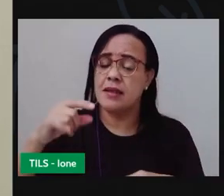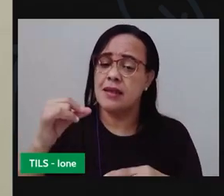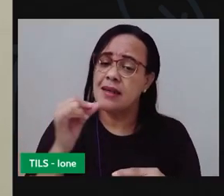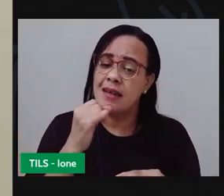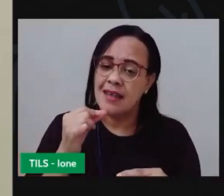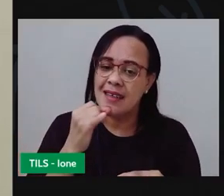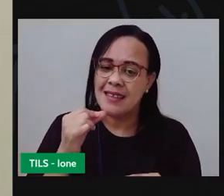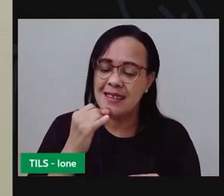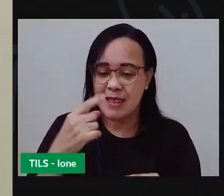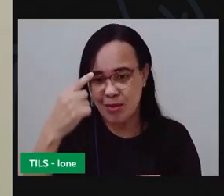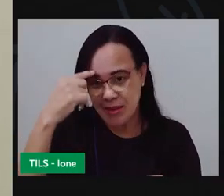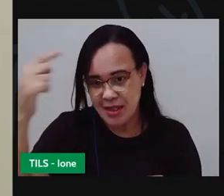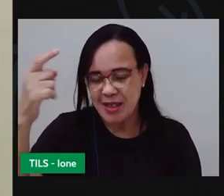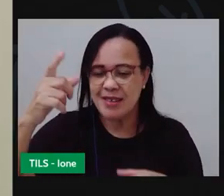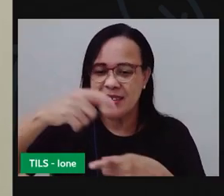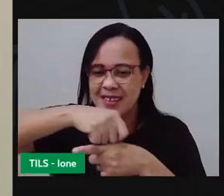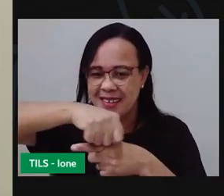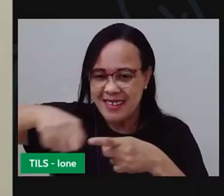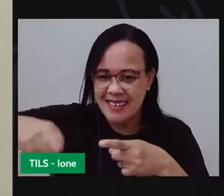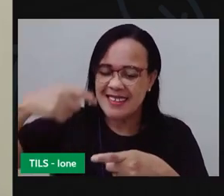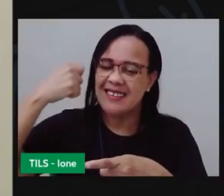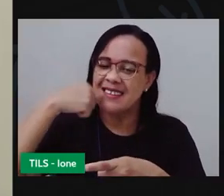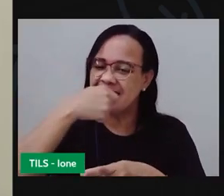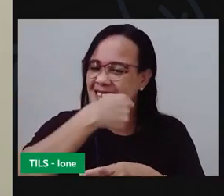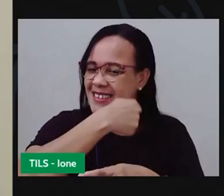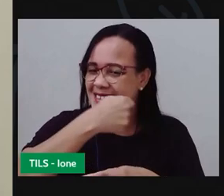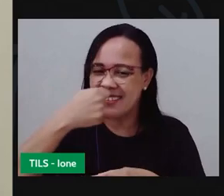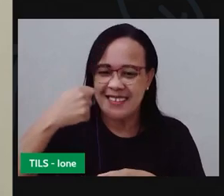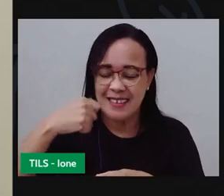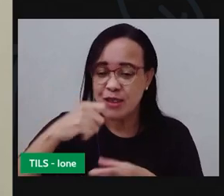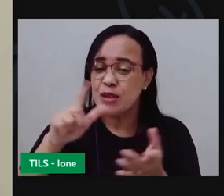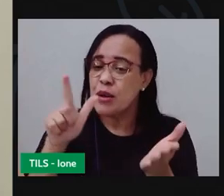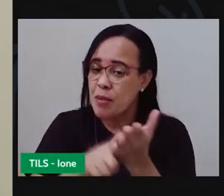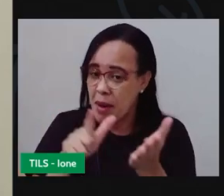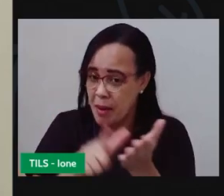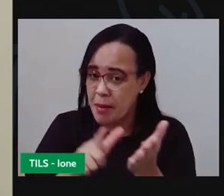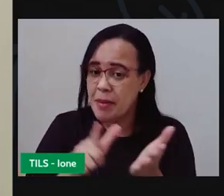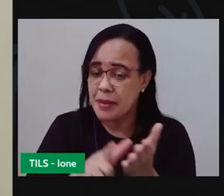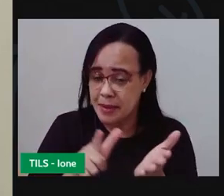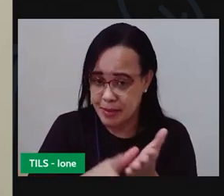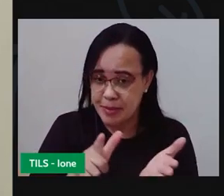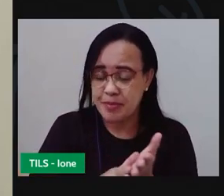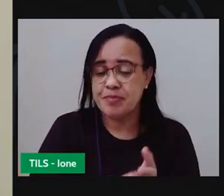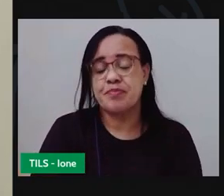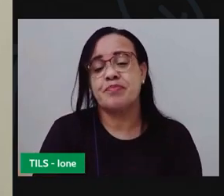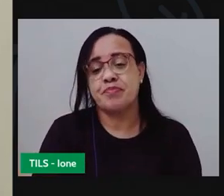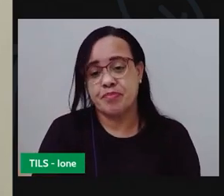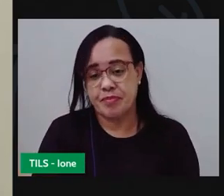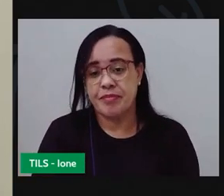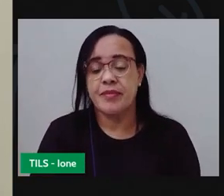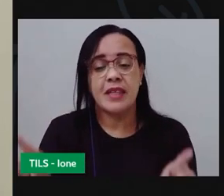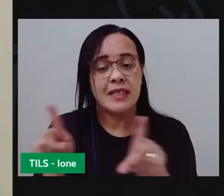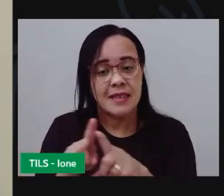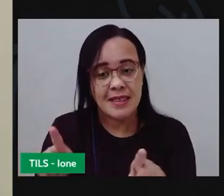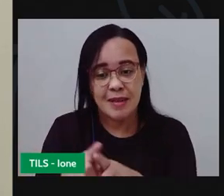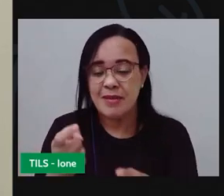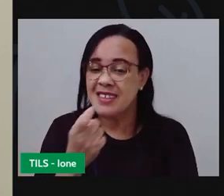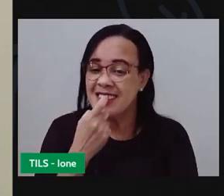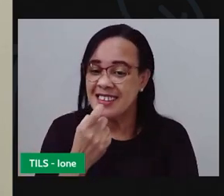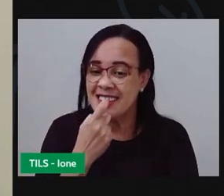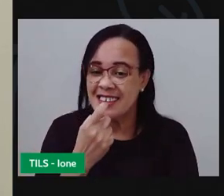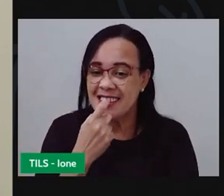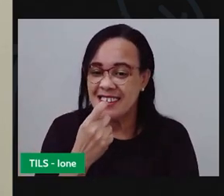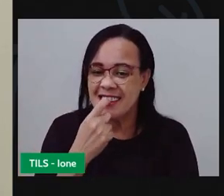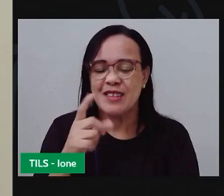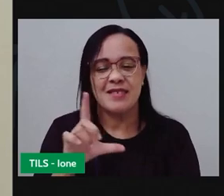a embalagem de creme dental que é feita com papel e também com